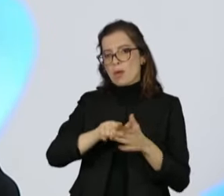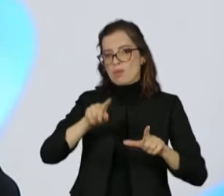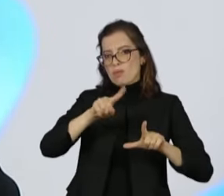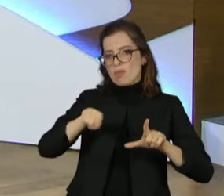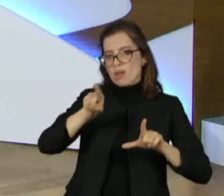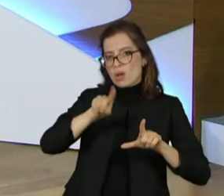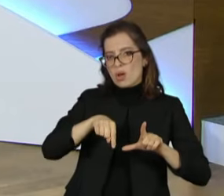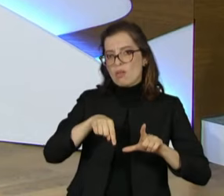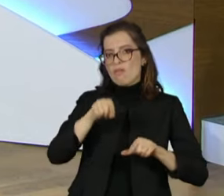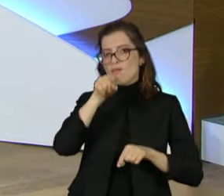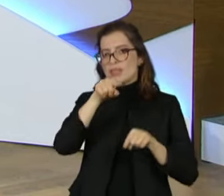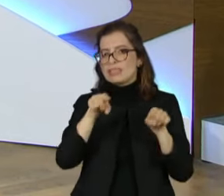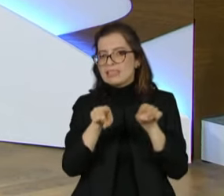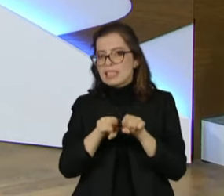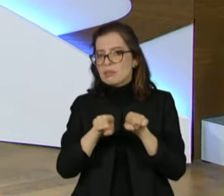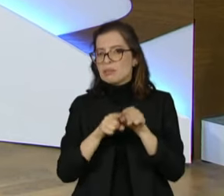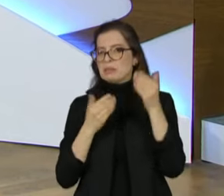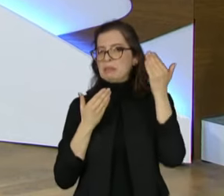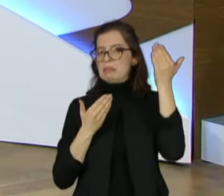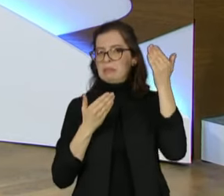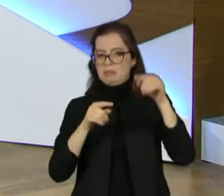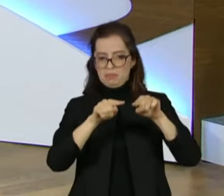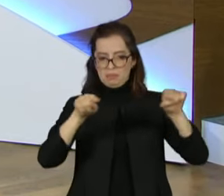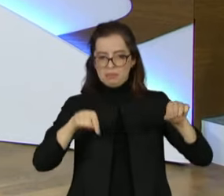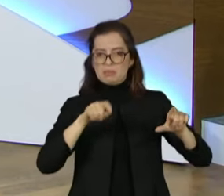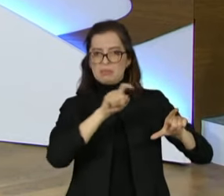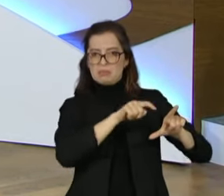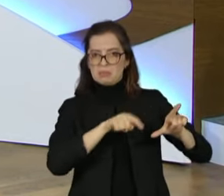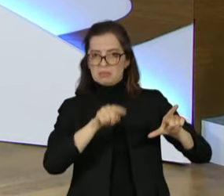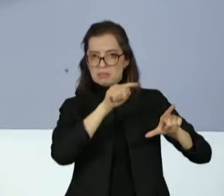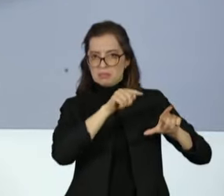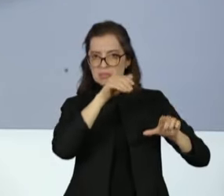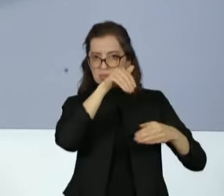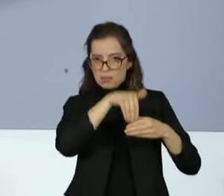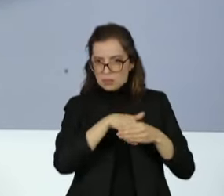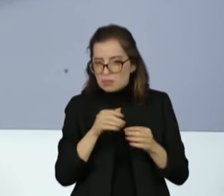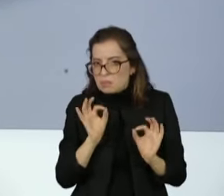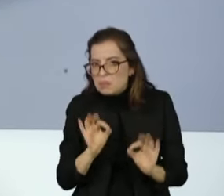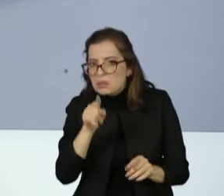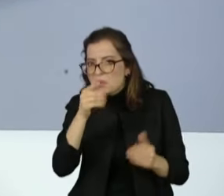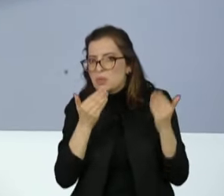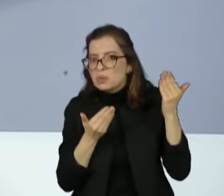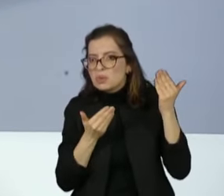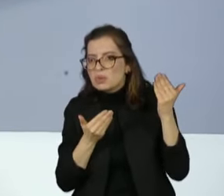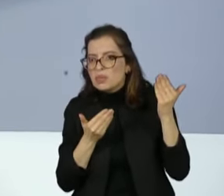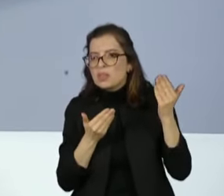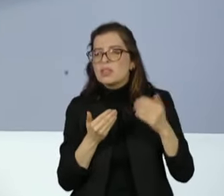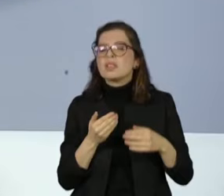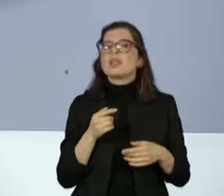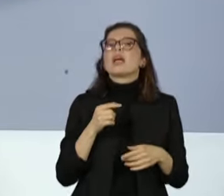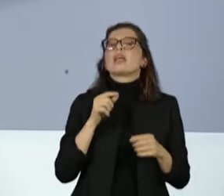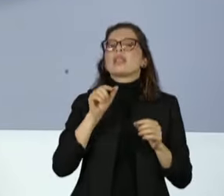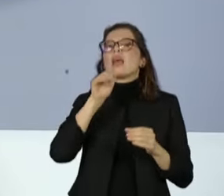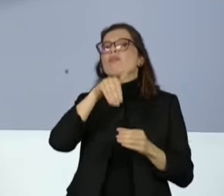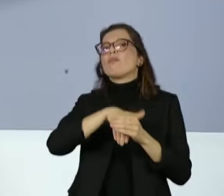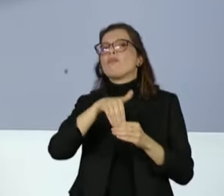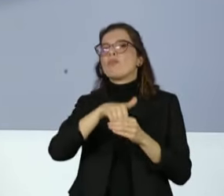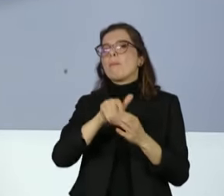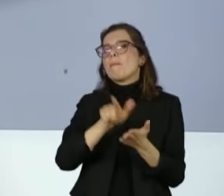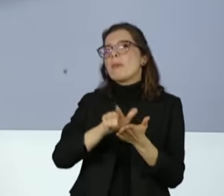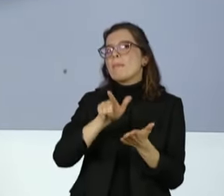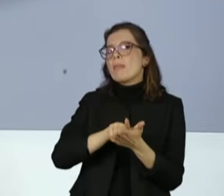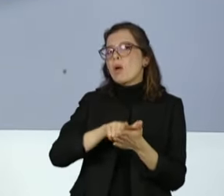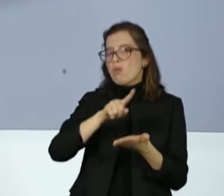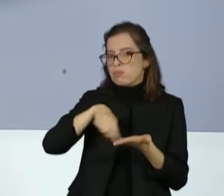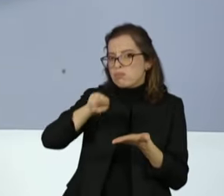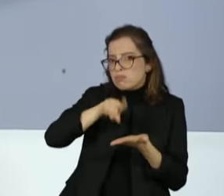segurança da urna eletrônica. E, de fato, em 2015, a senhora votou a favor do voto impresso e levantou dúvidas sobre a